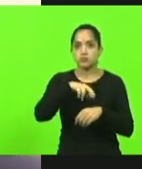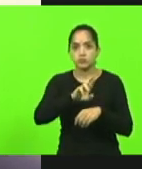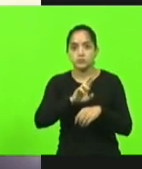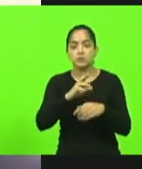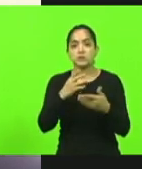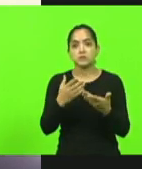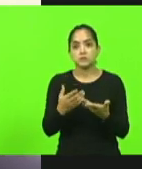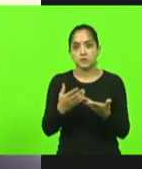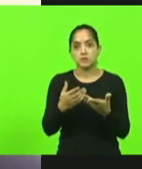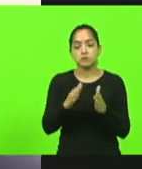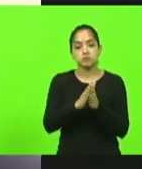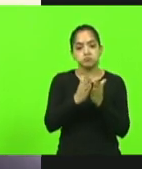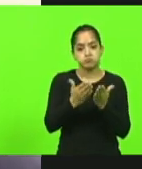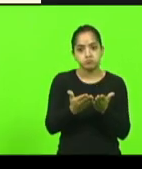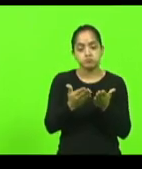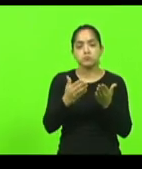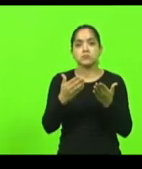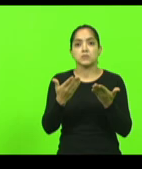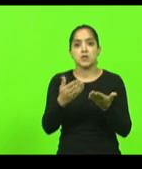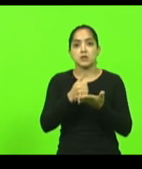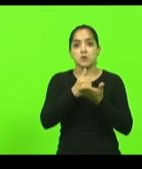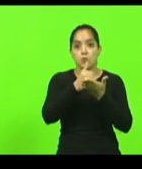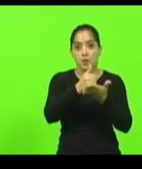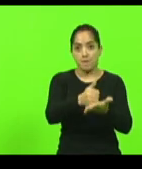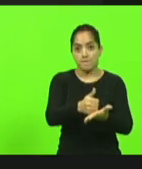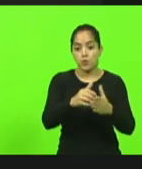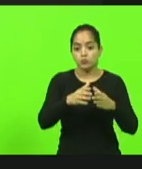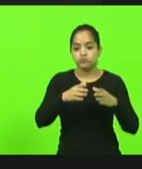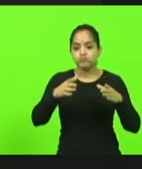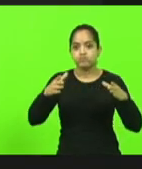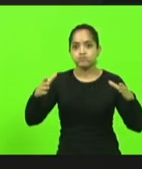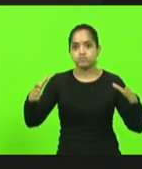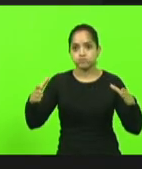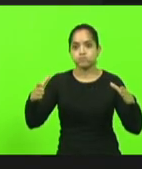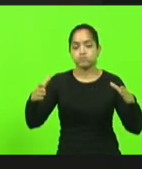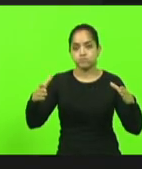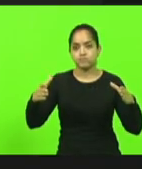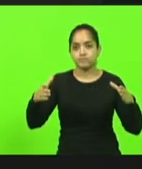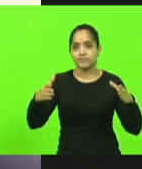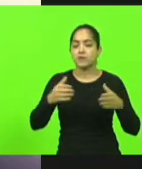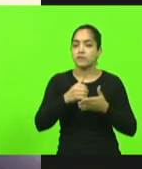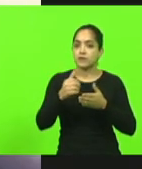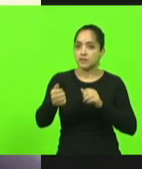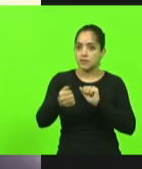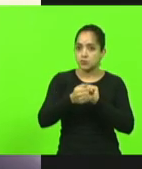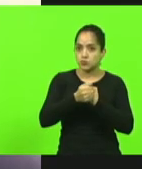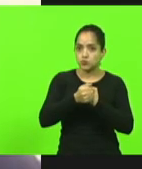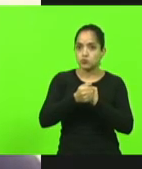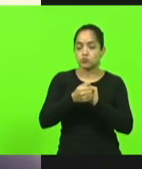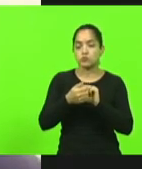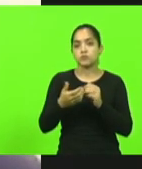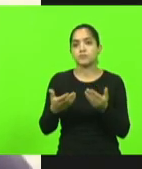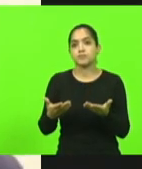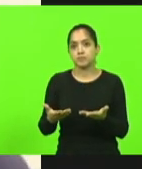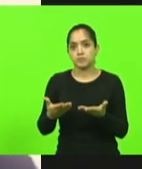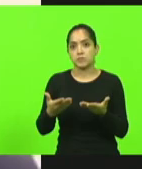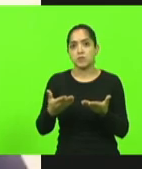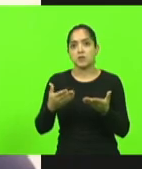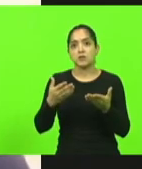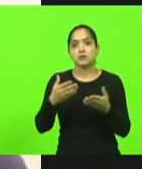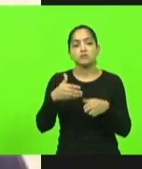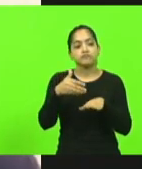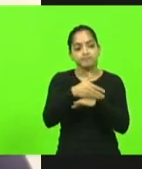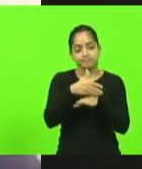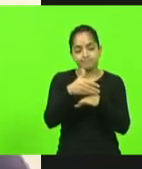evangélica, temos um apoio maciço, a grande maioria estará conosco também neste movimento. Então, quero somar, minha Vossa